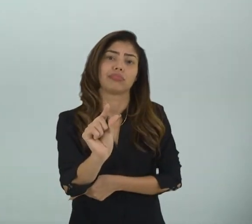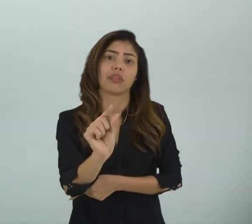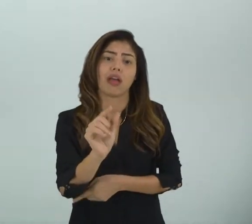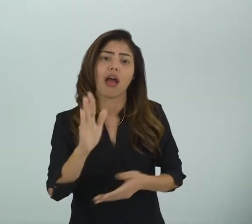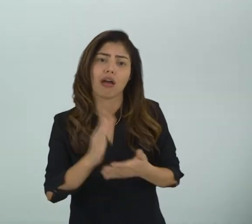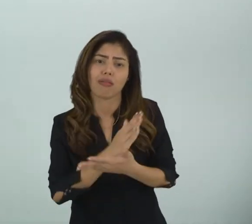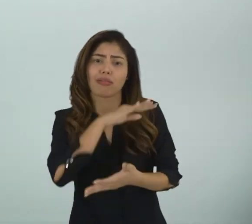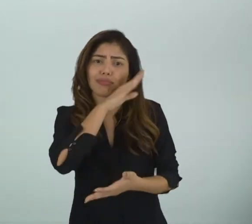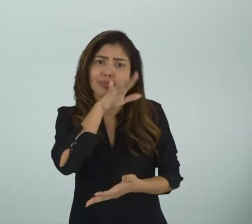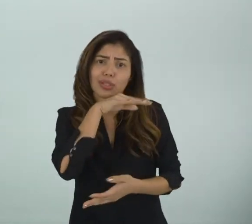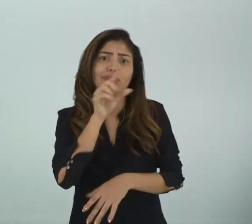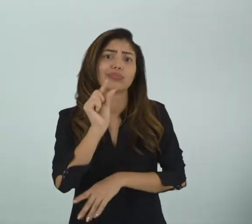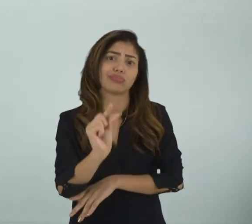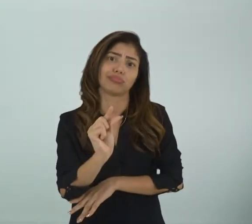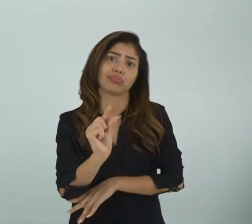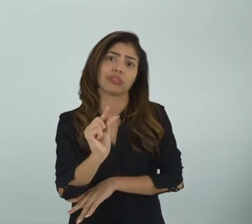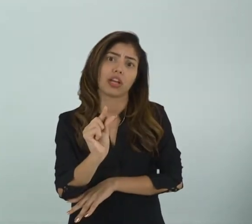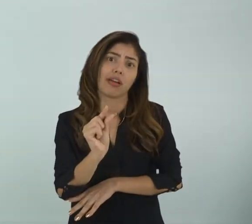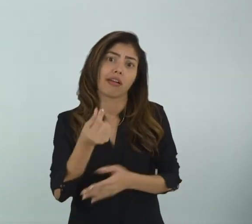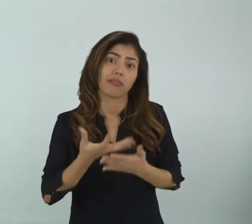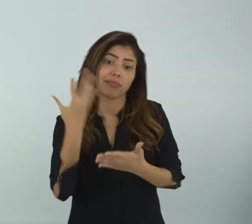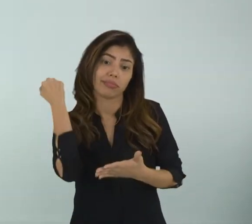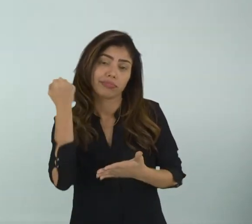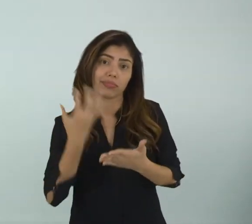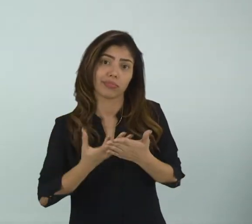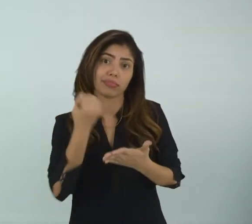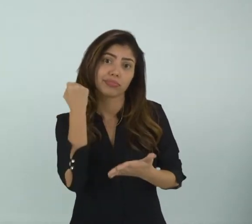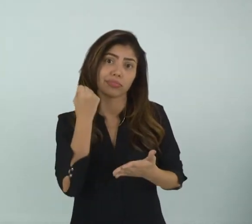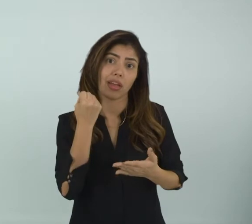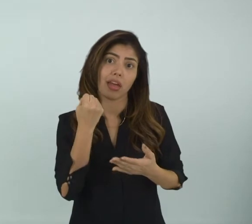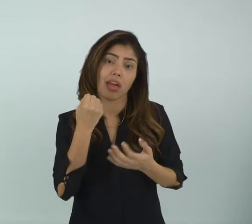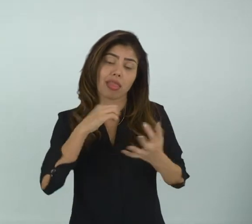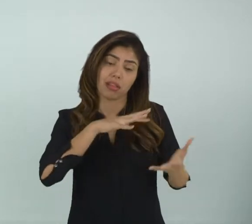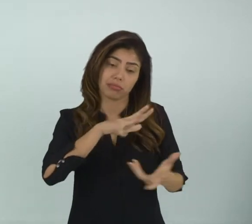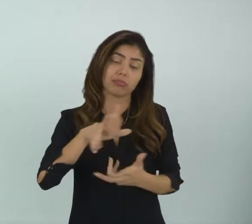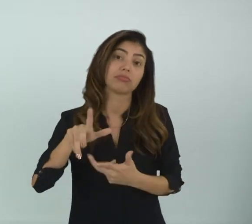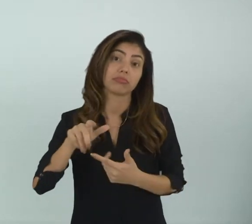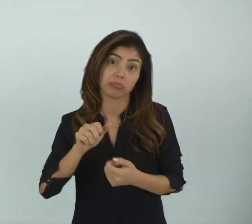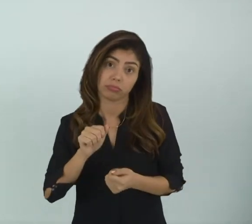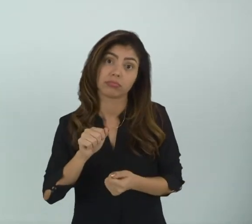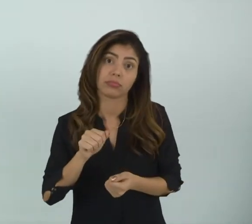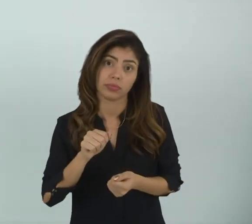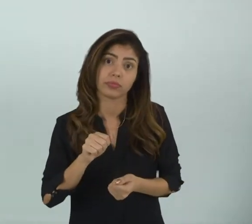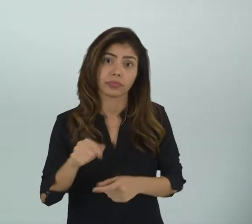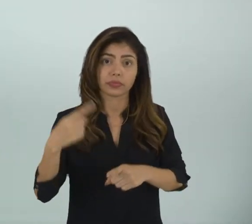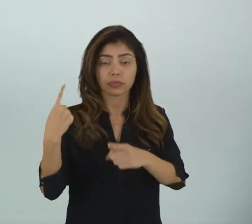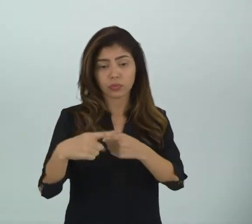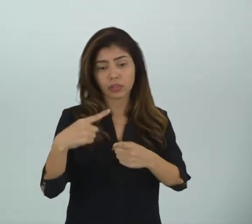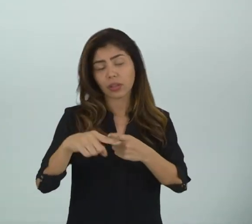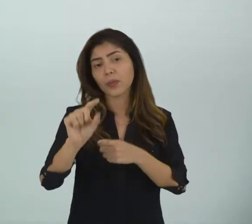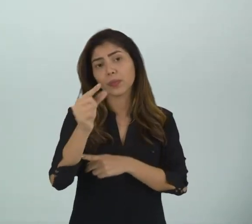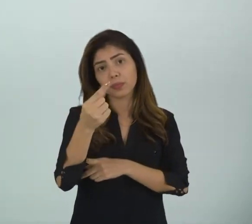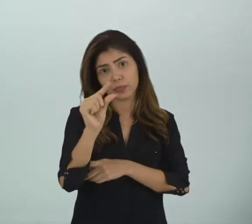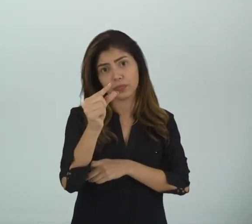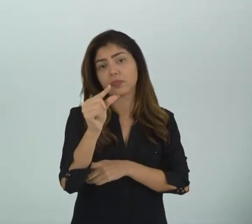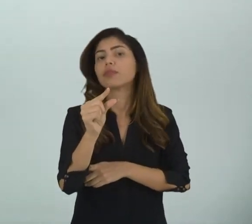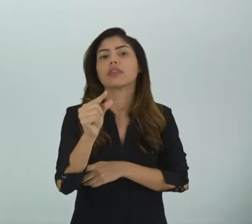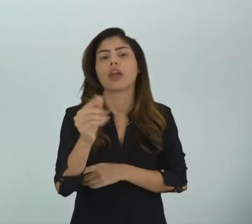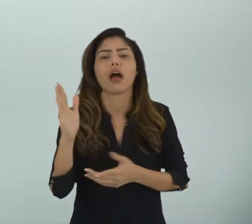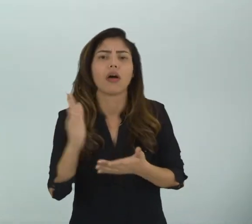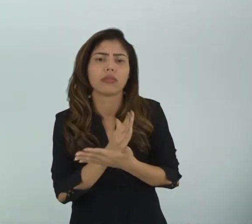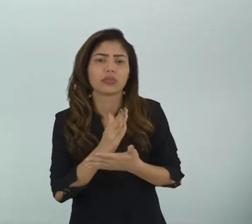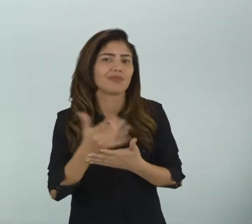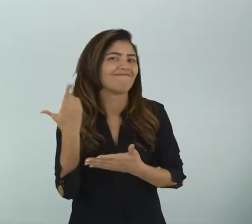Alguns animais Estão em extinção Porque estão sendo tirados Estão sendo acabados Da face da terra Porque eles tem poucos E não estão conseguindo